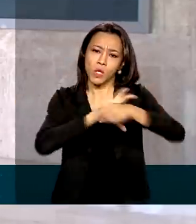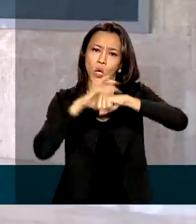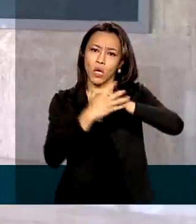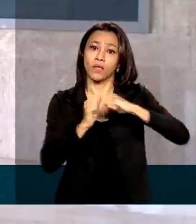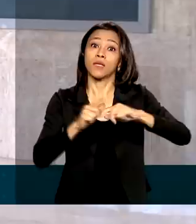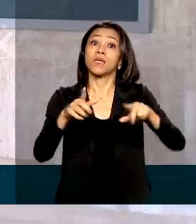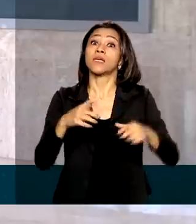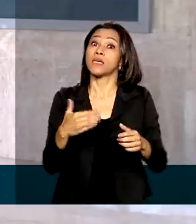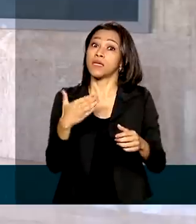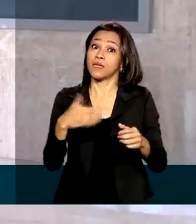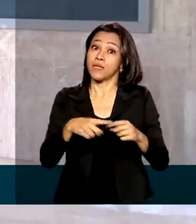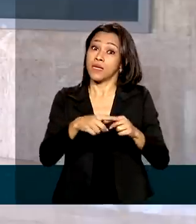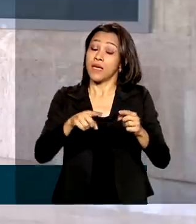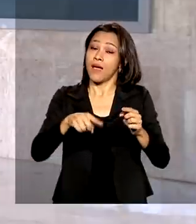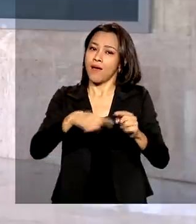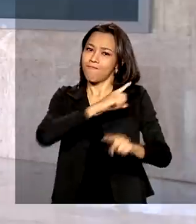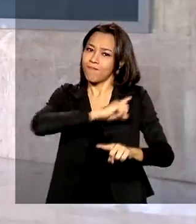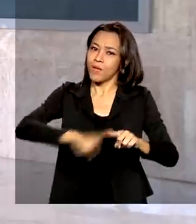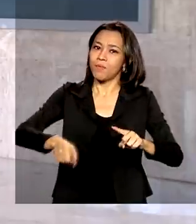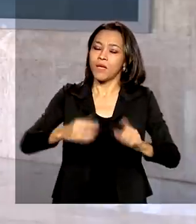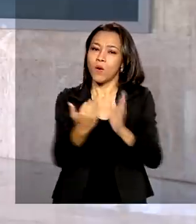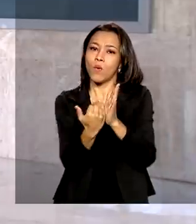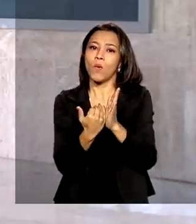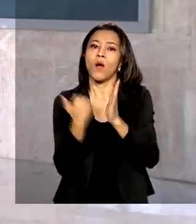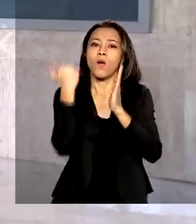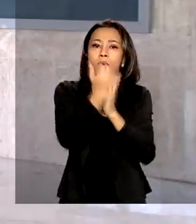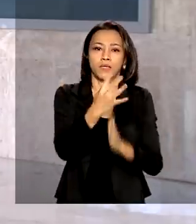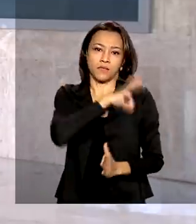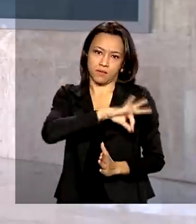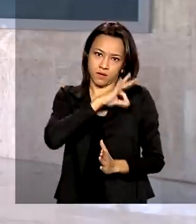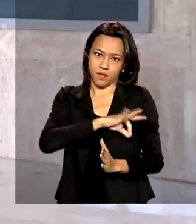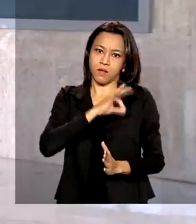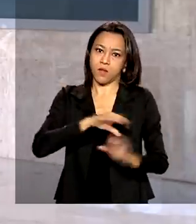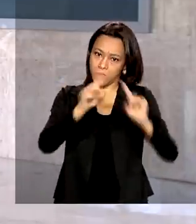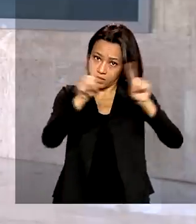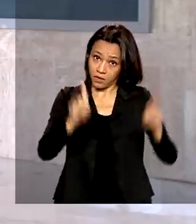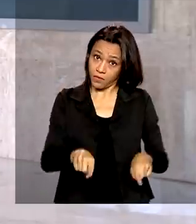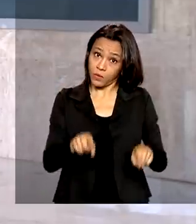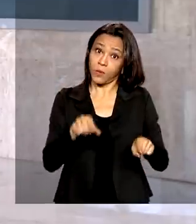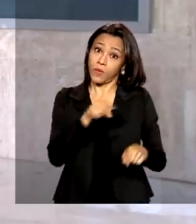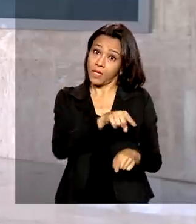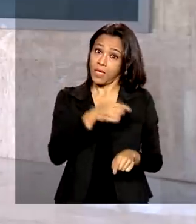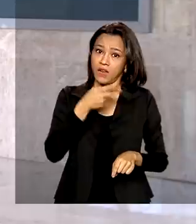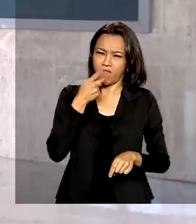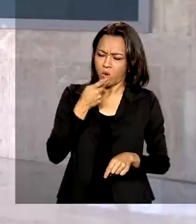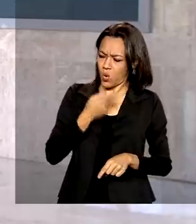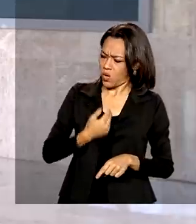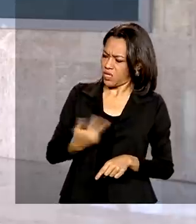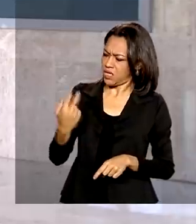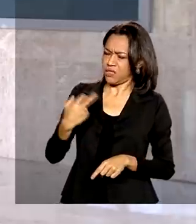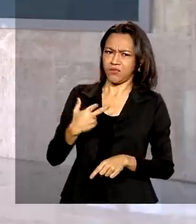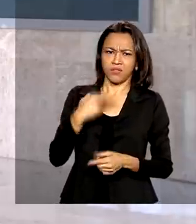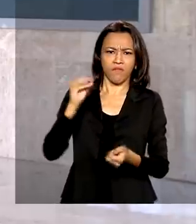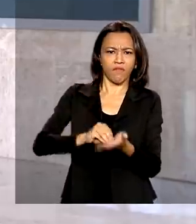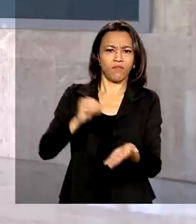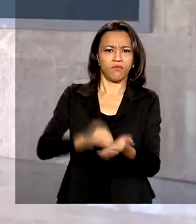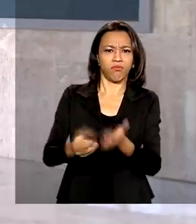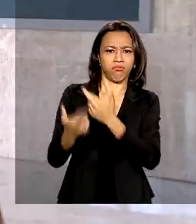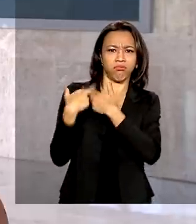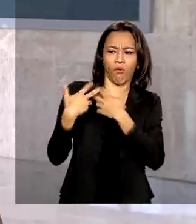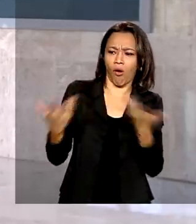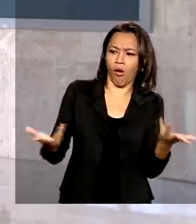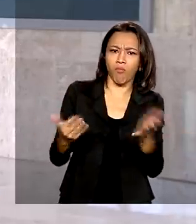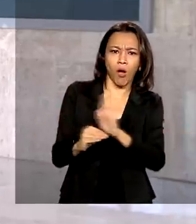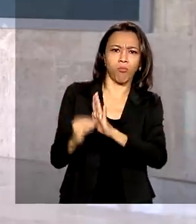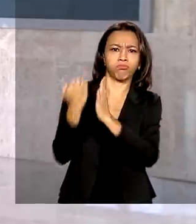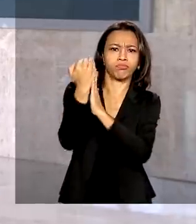servidores públicos. O ministro da Economia, Paulo Guedes, comentou a ação que chamou de irresponsável. O texto agora